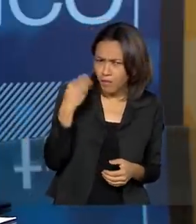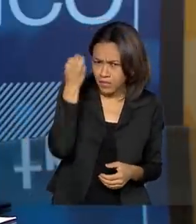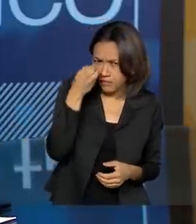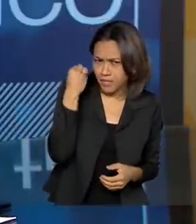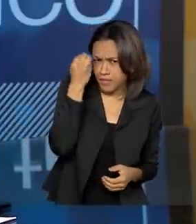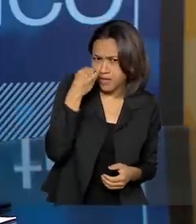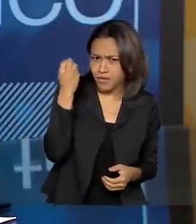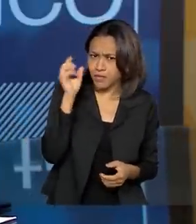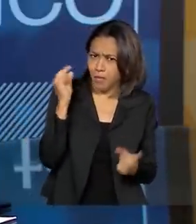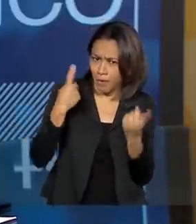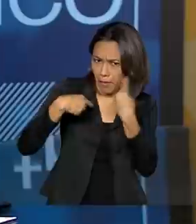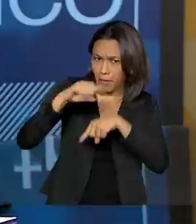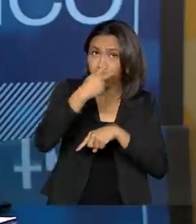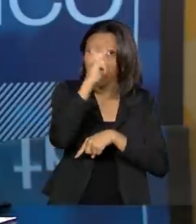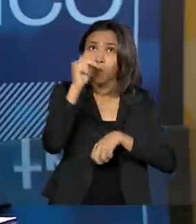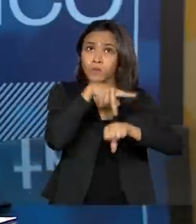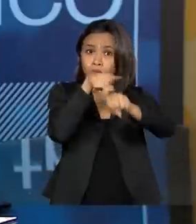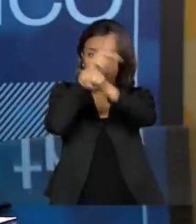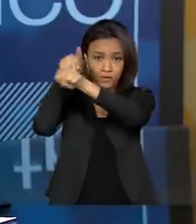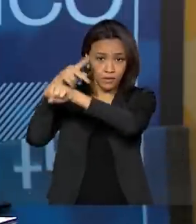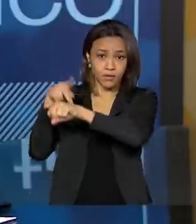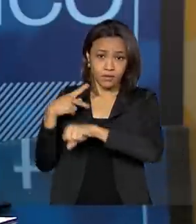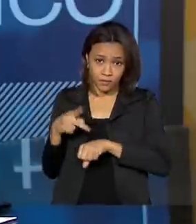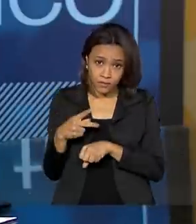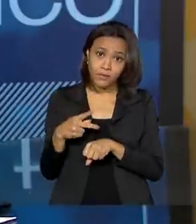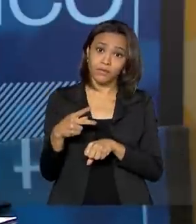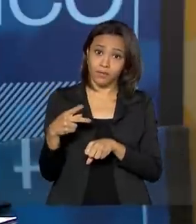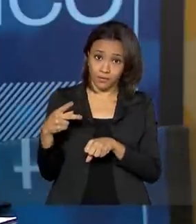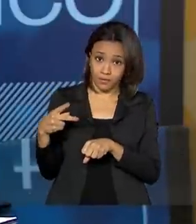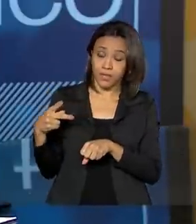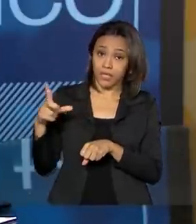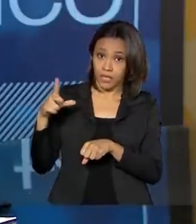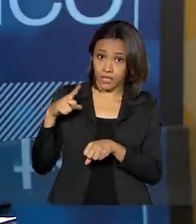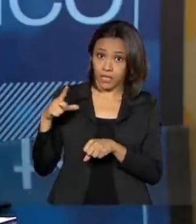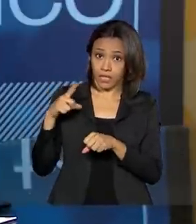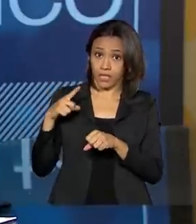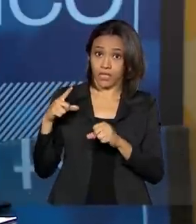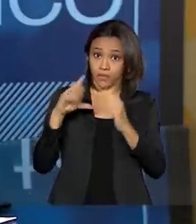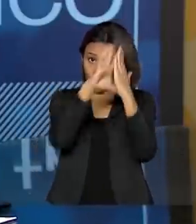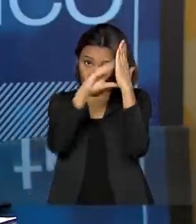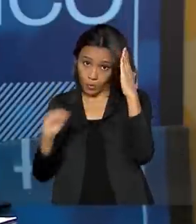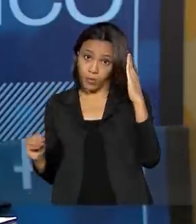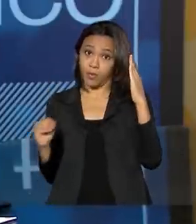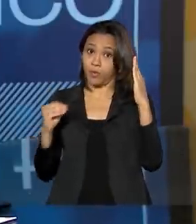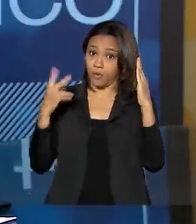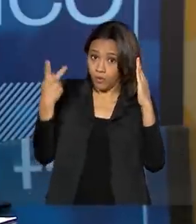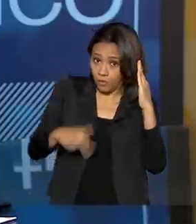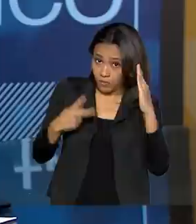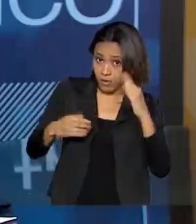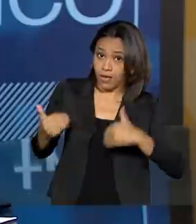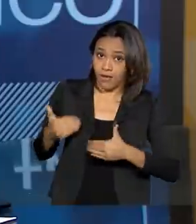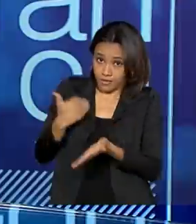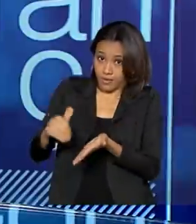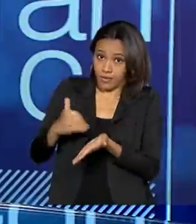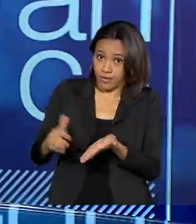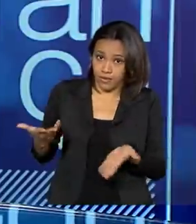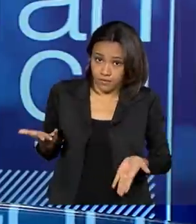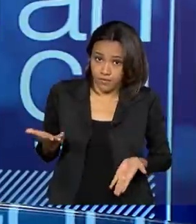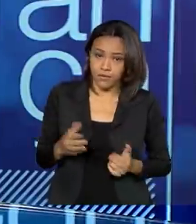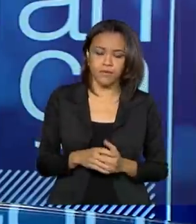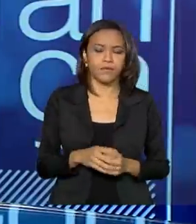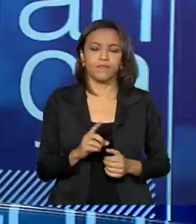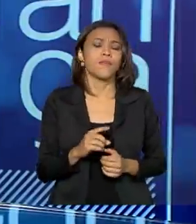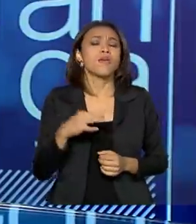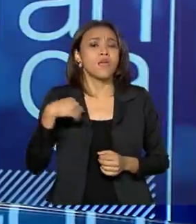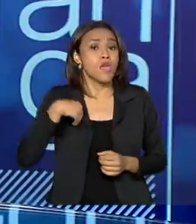exitosa em outros países que o Ministério trouxe, a Secretaria trouxe para o caso brasileiro? Essa mentalidade? Eu acho que o